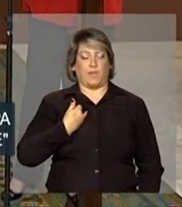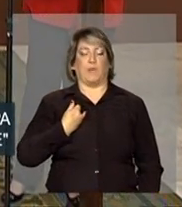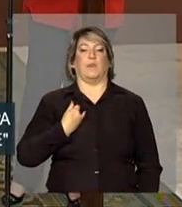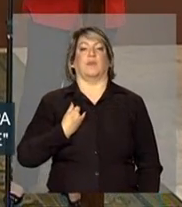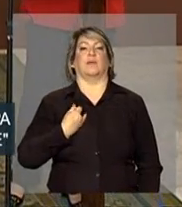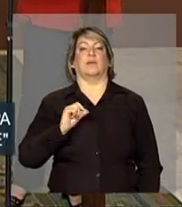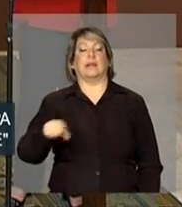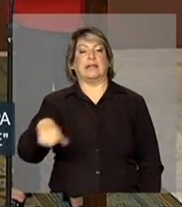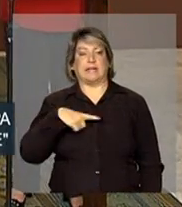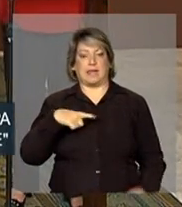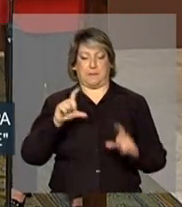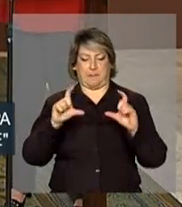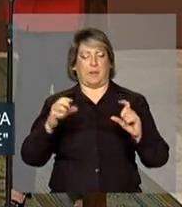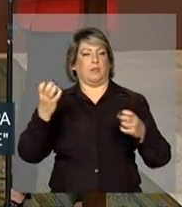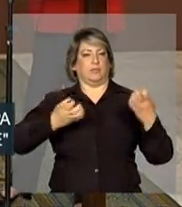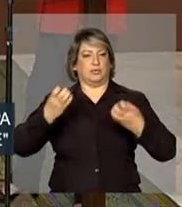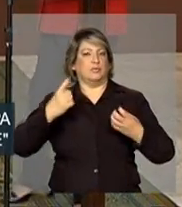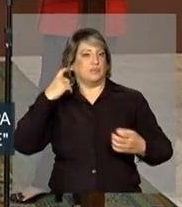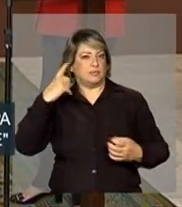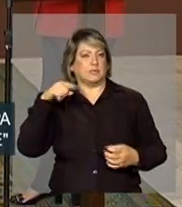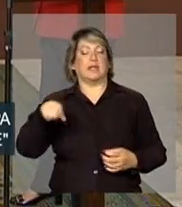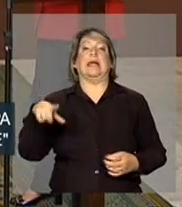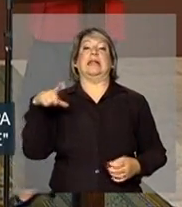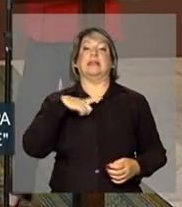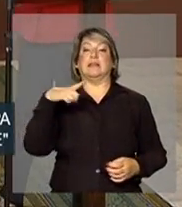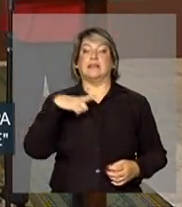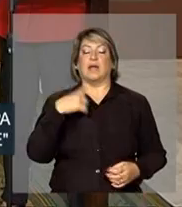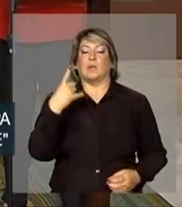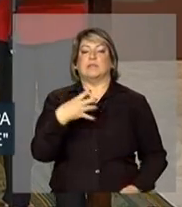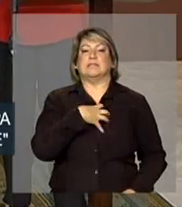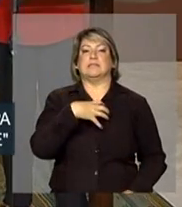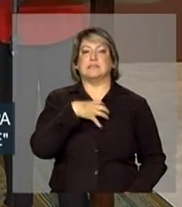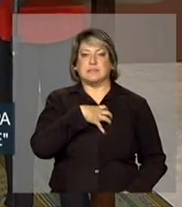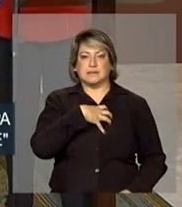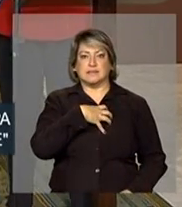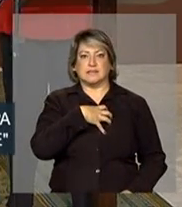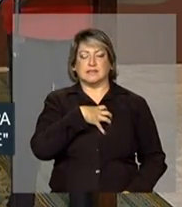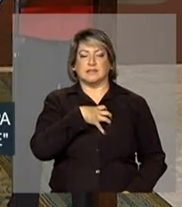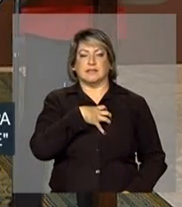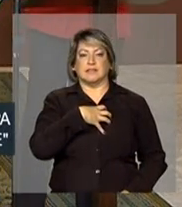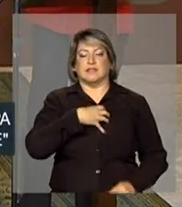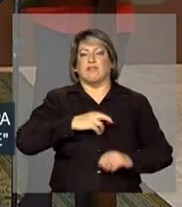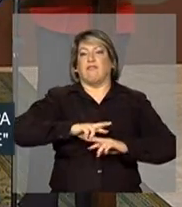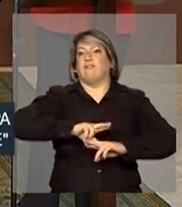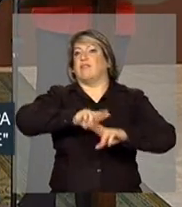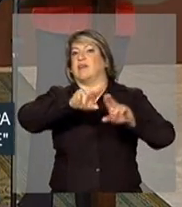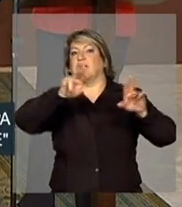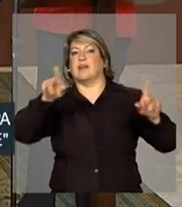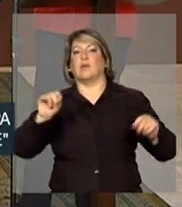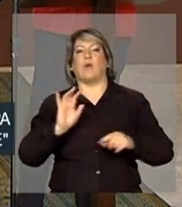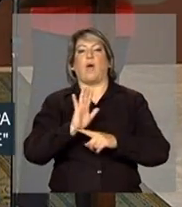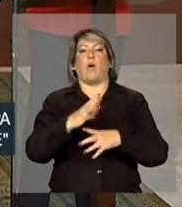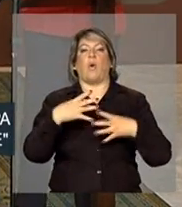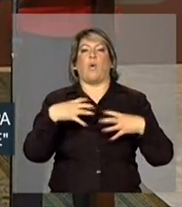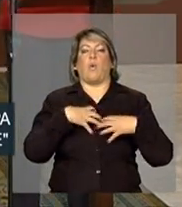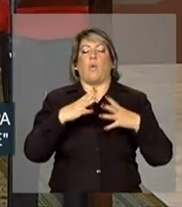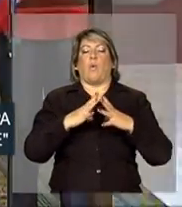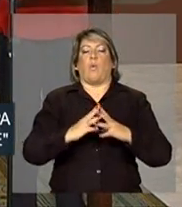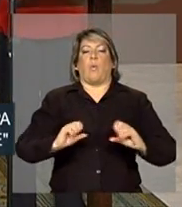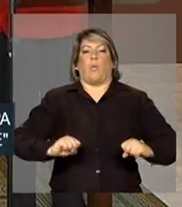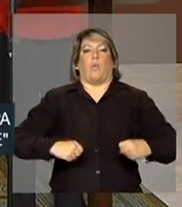também tem um sentido transcendental de cura, de,